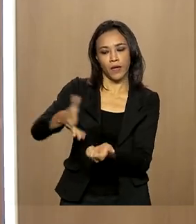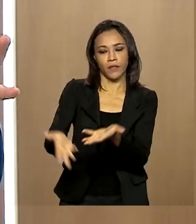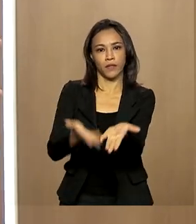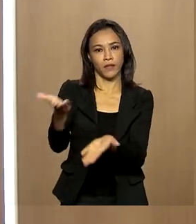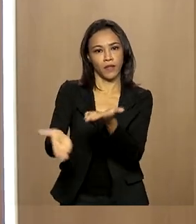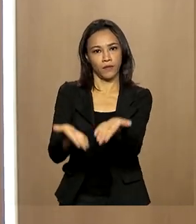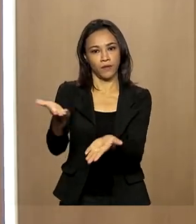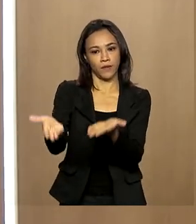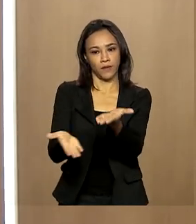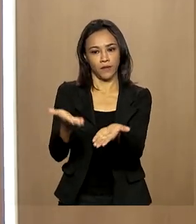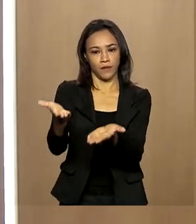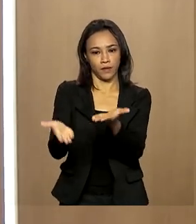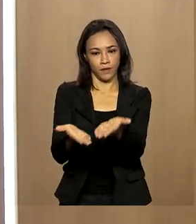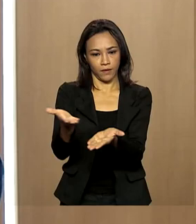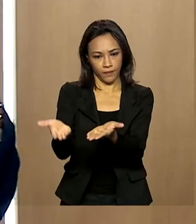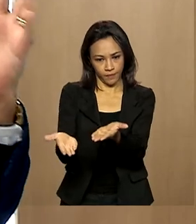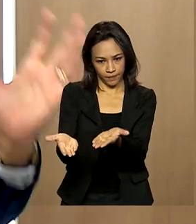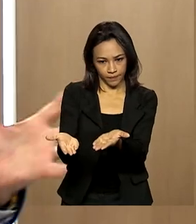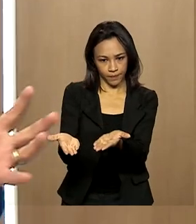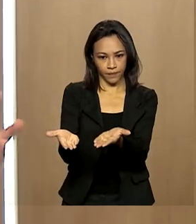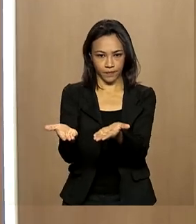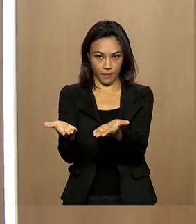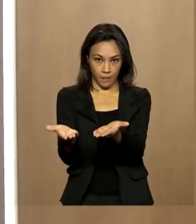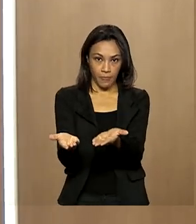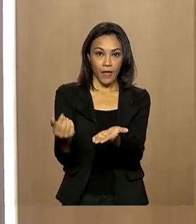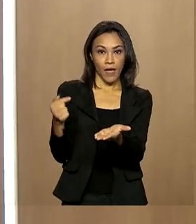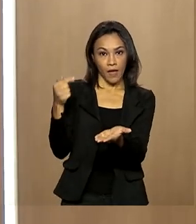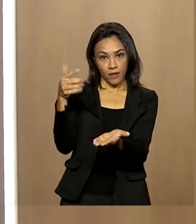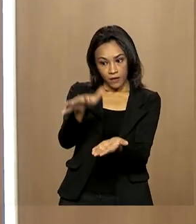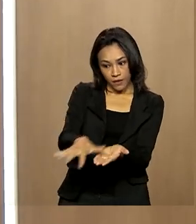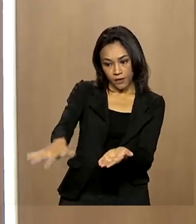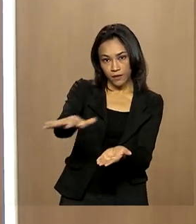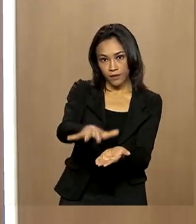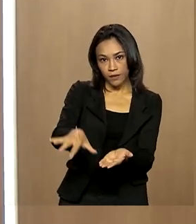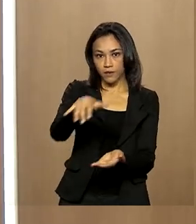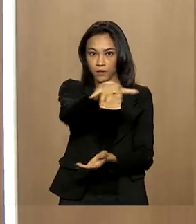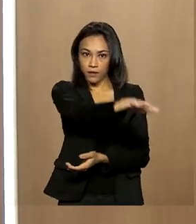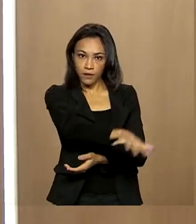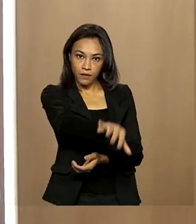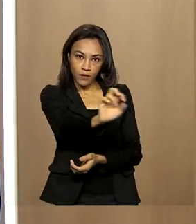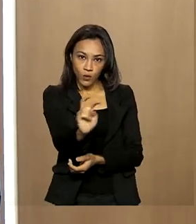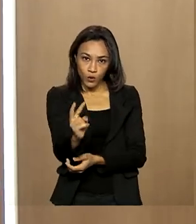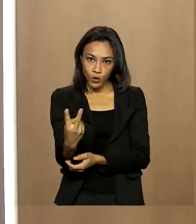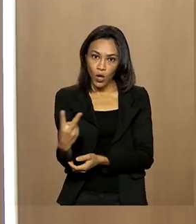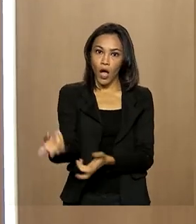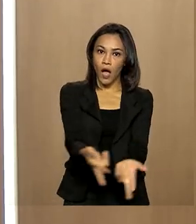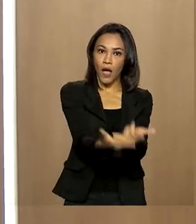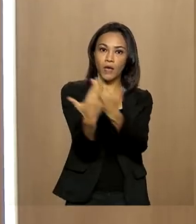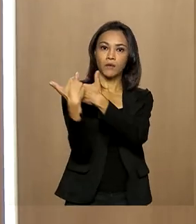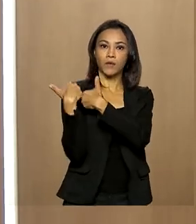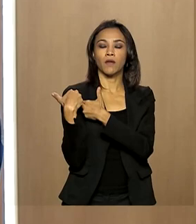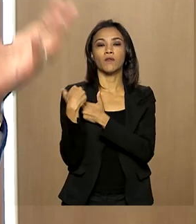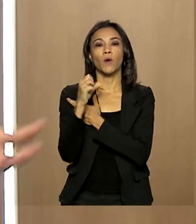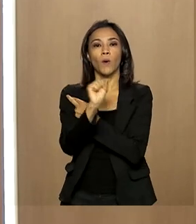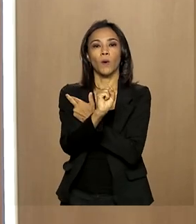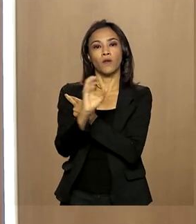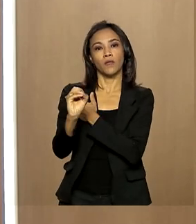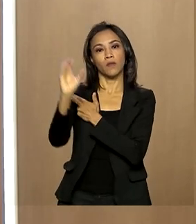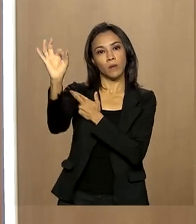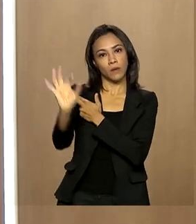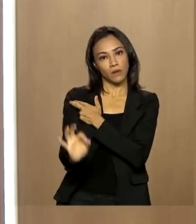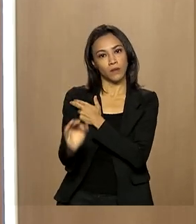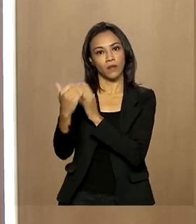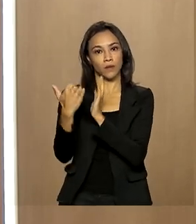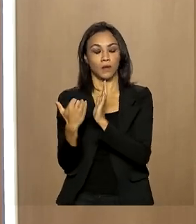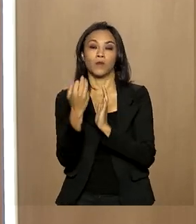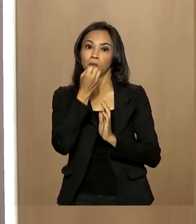siameses. Esses dois setores juntos foram responsáveis por mais de 80% do saldo total